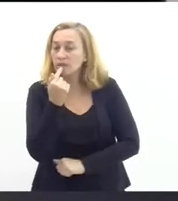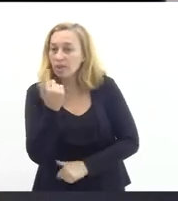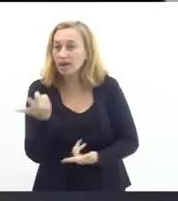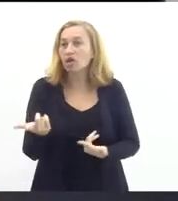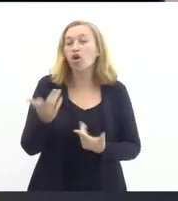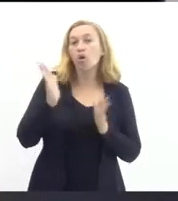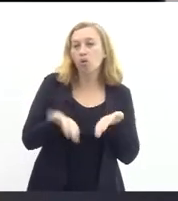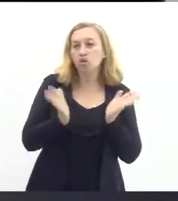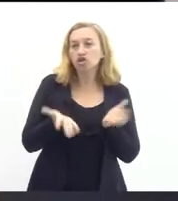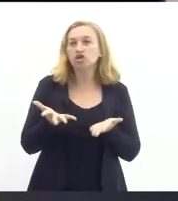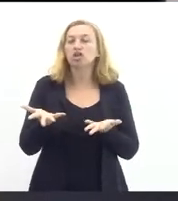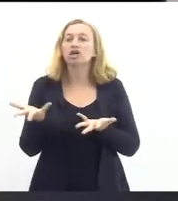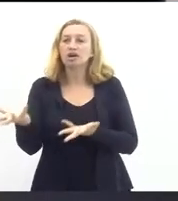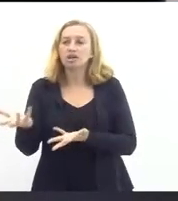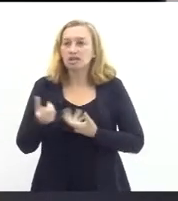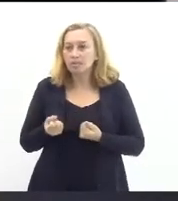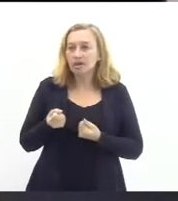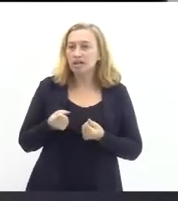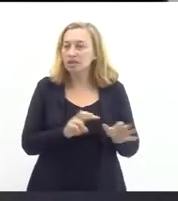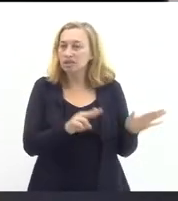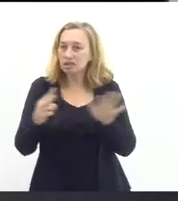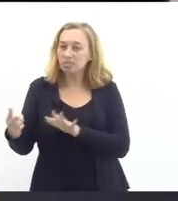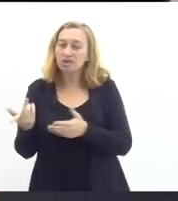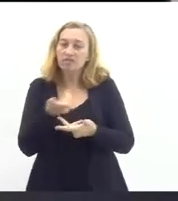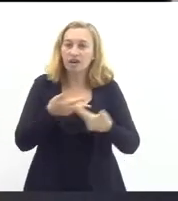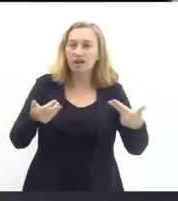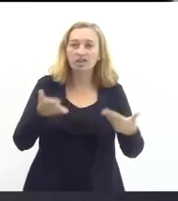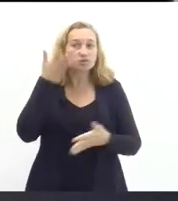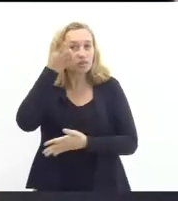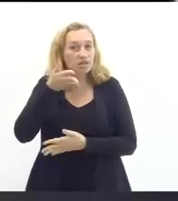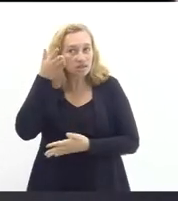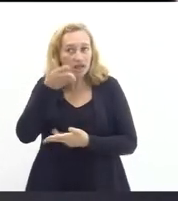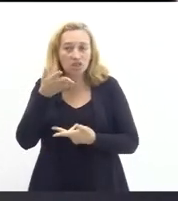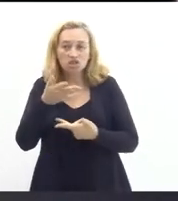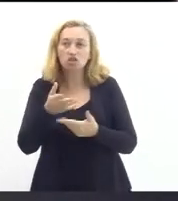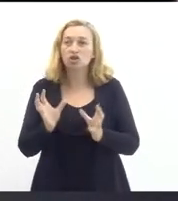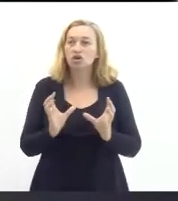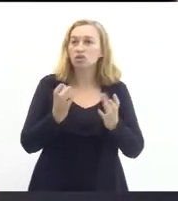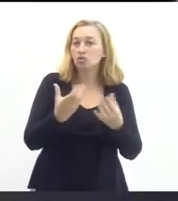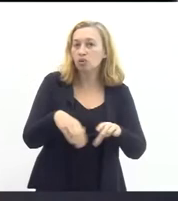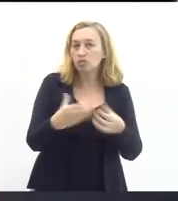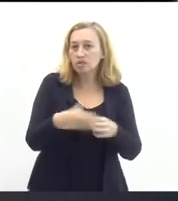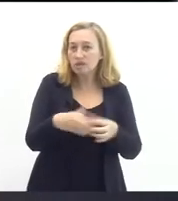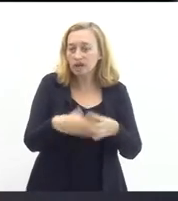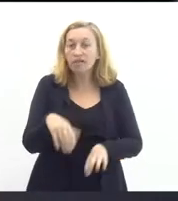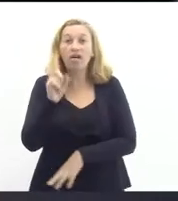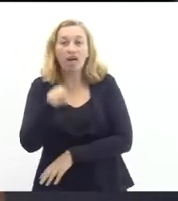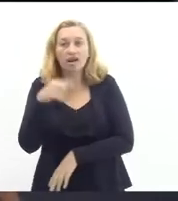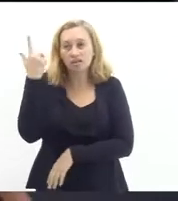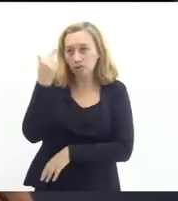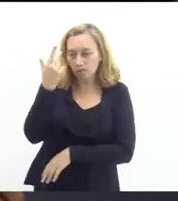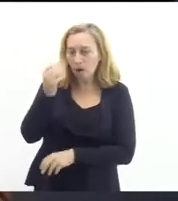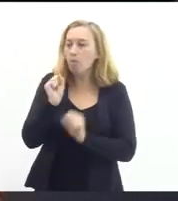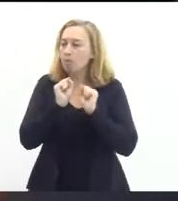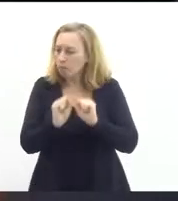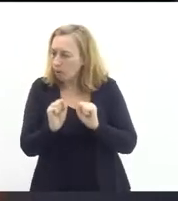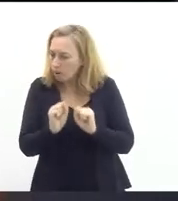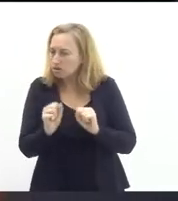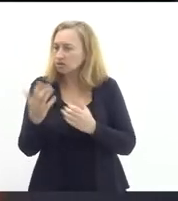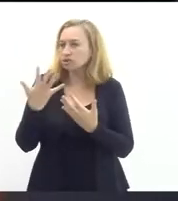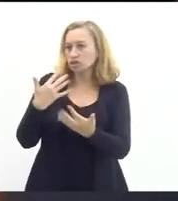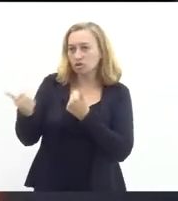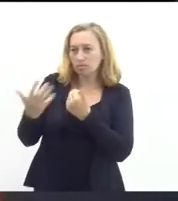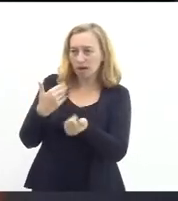Hoje recebi, e ao longo da semana recebi, várias mensagens de concursandos, concursandas, enfim. É normal, podem nos acionar a qualquer